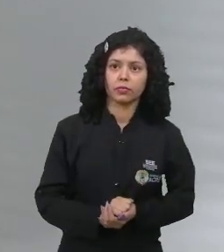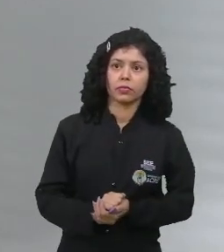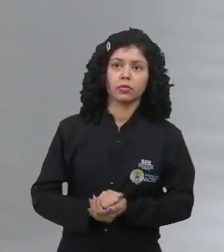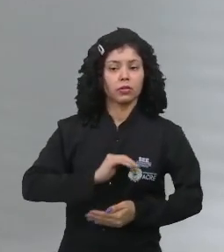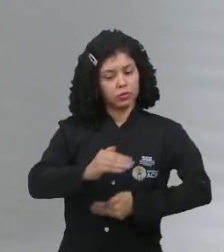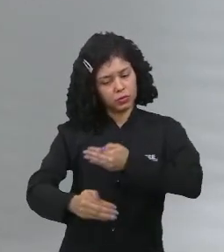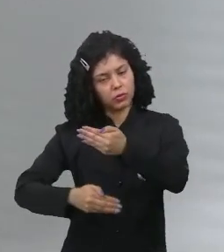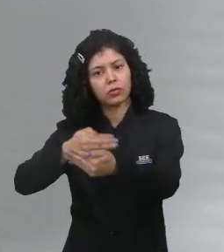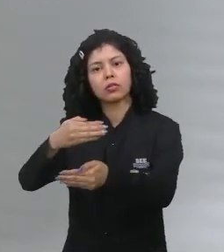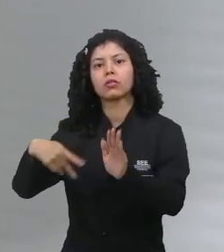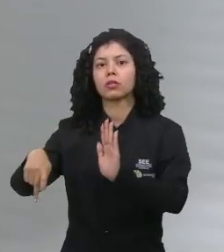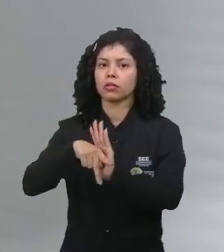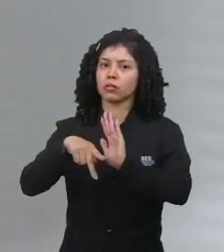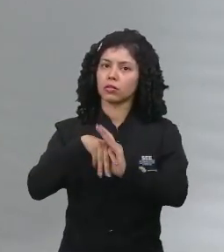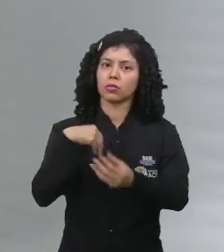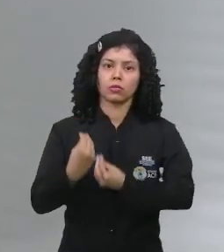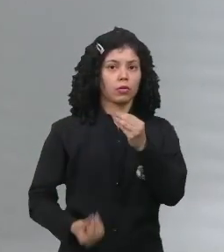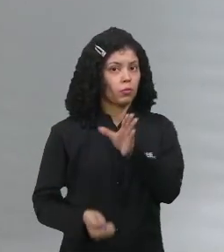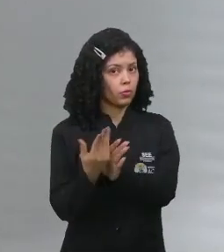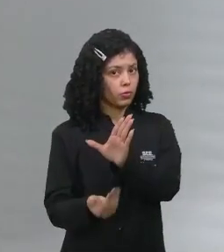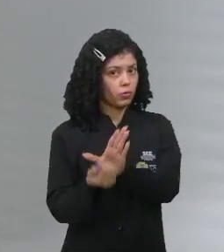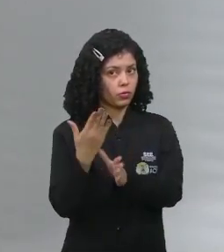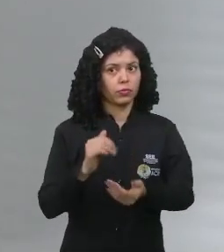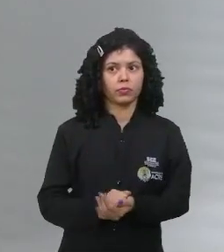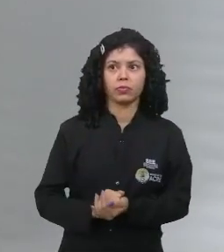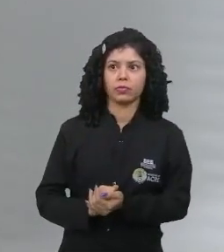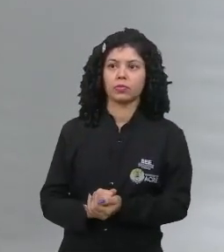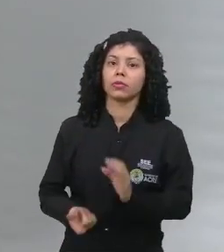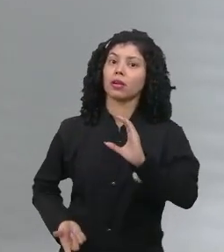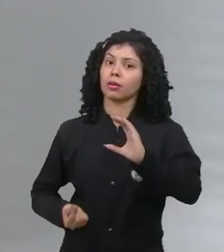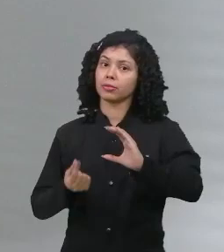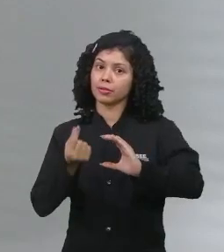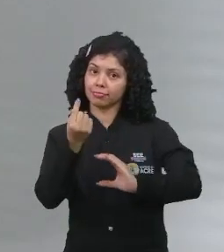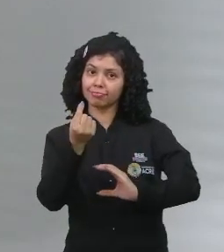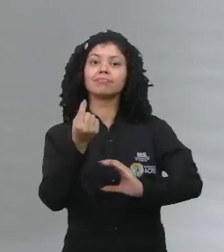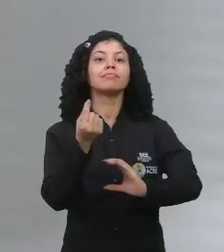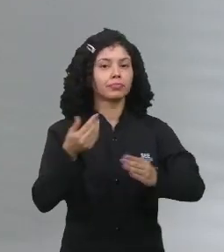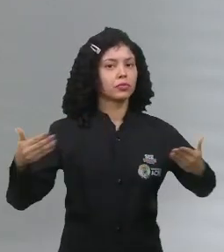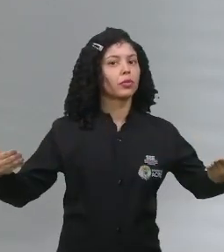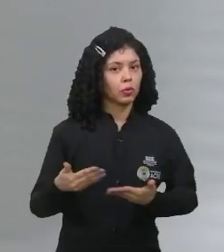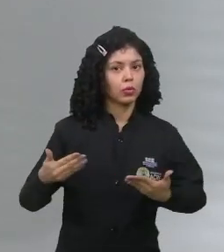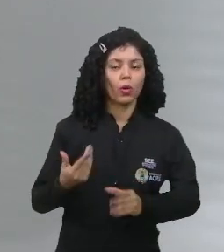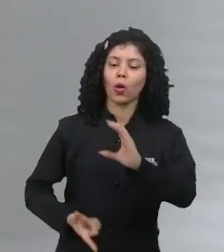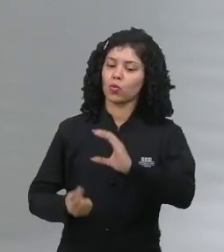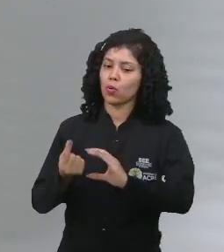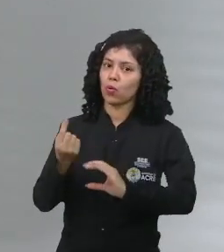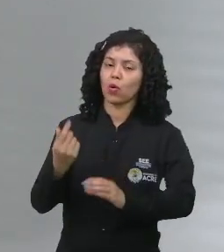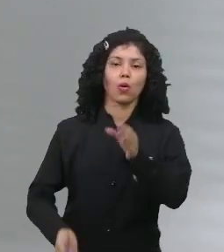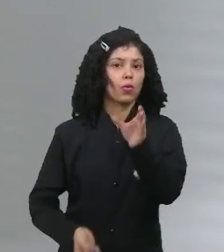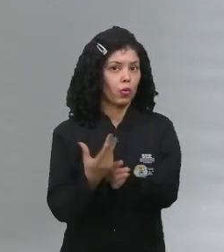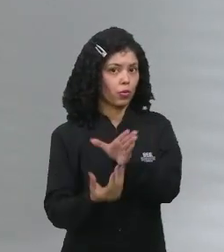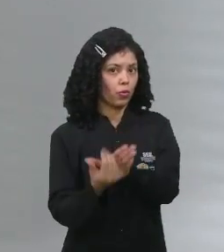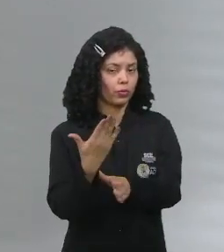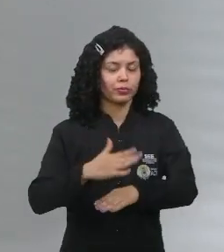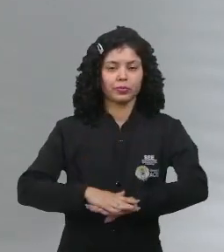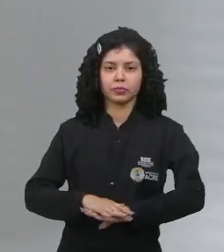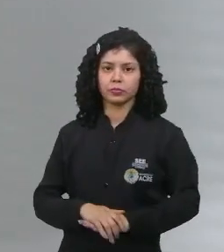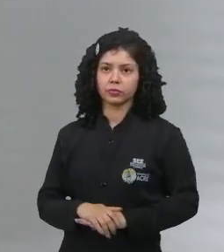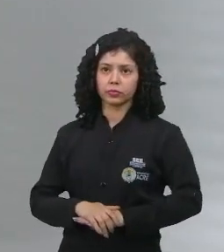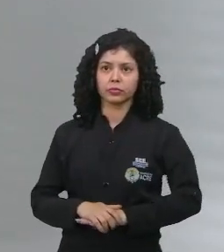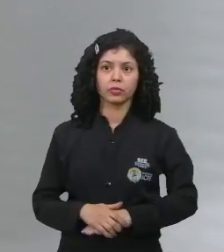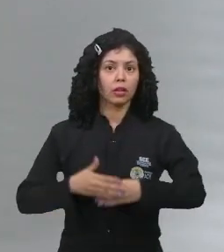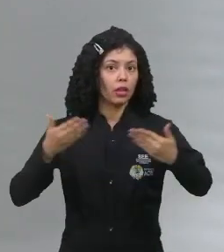desenvolvimento do modo de produção capitalista, aliás, do atual modo de produção capitalista.